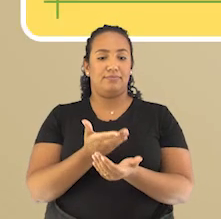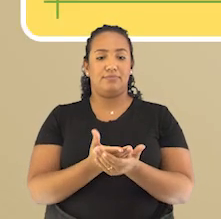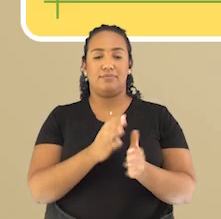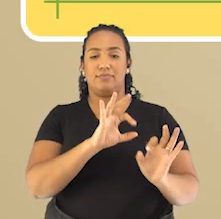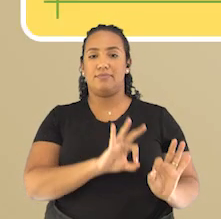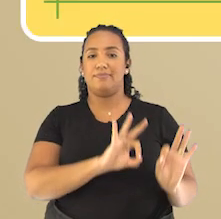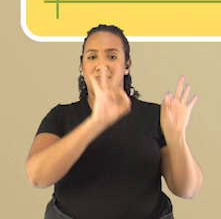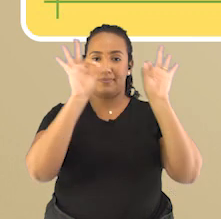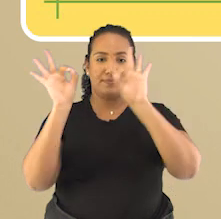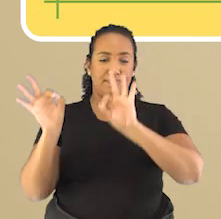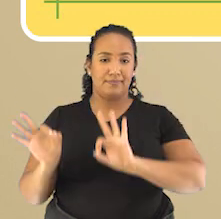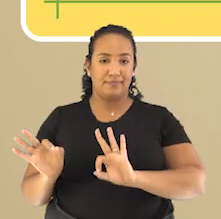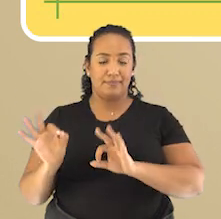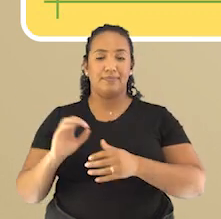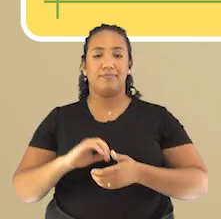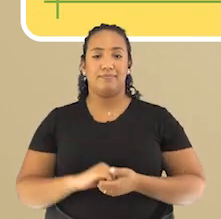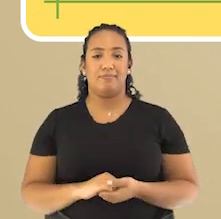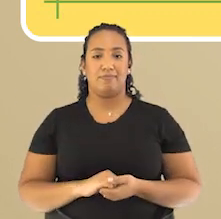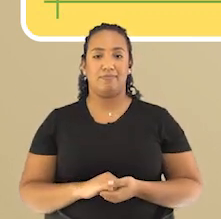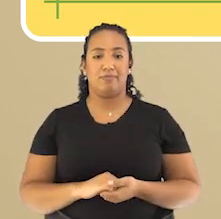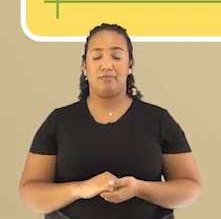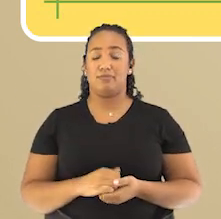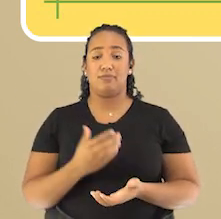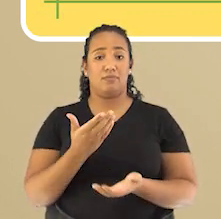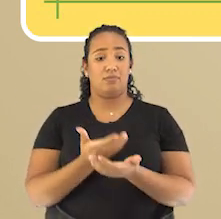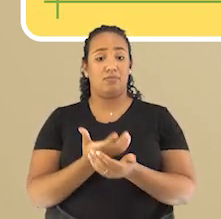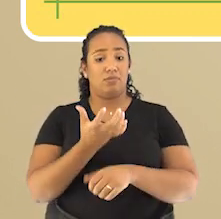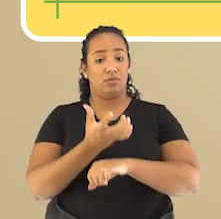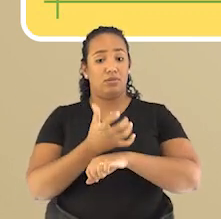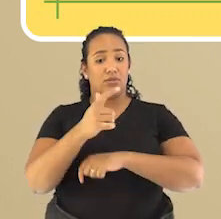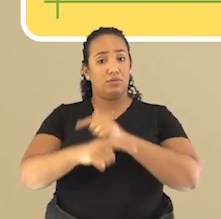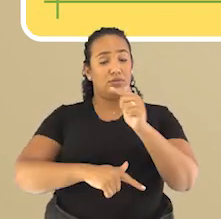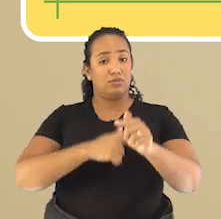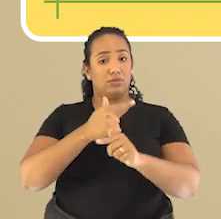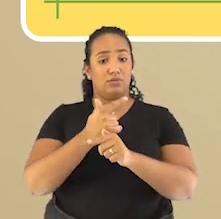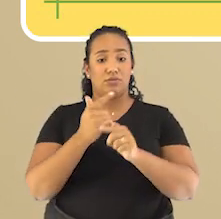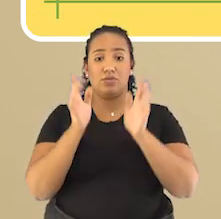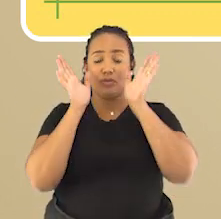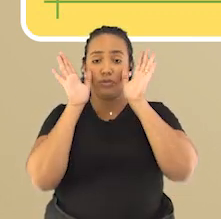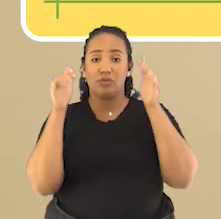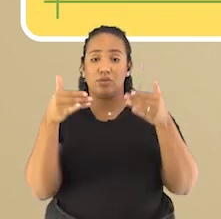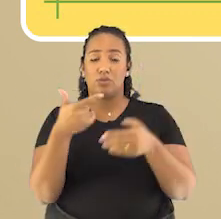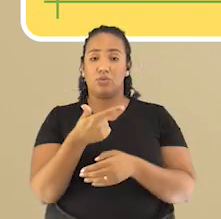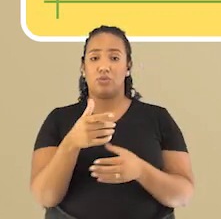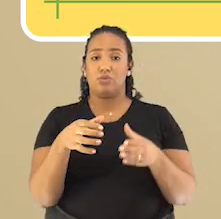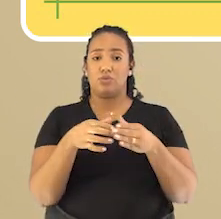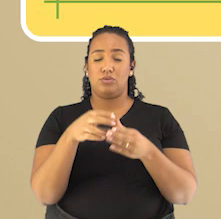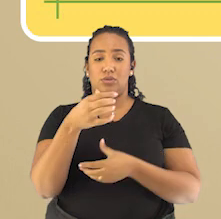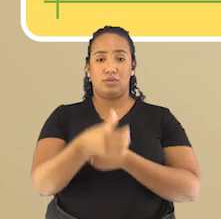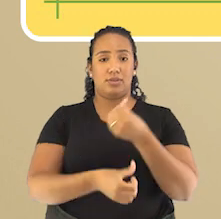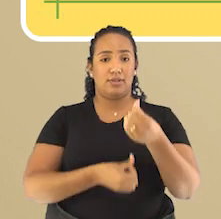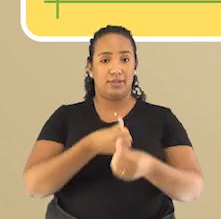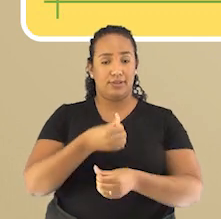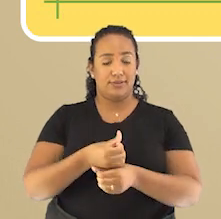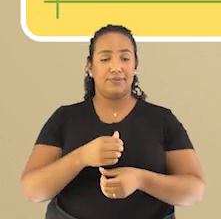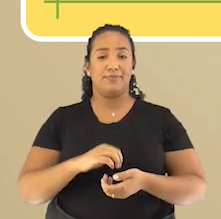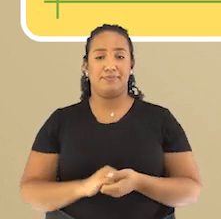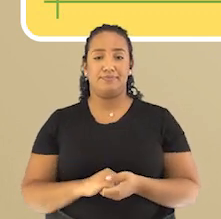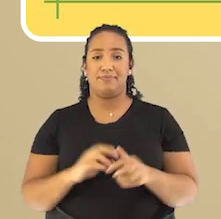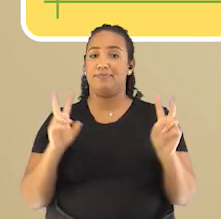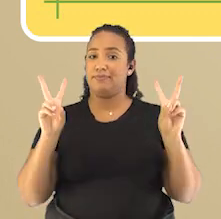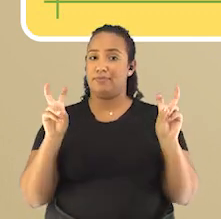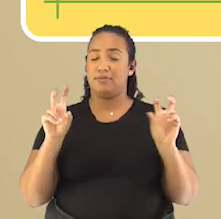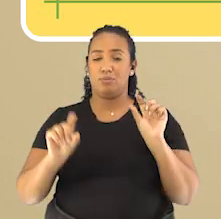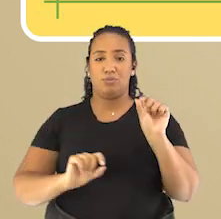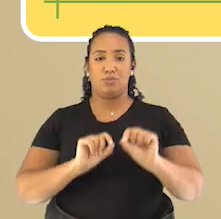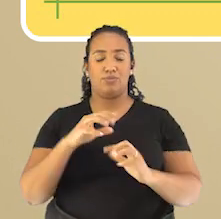acompanham nossa aula, ela é de Geografia voltada para o segundo ciclo da EJA, como já dito. O nosso eixo temático é